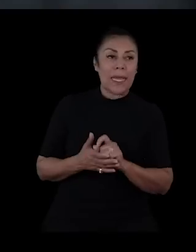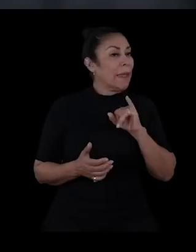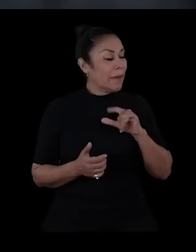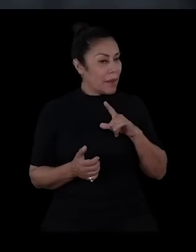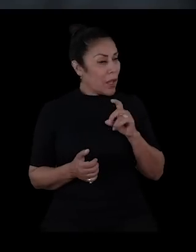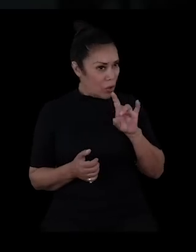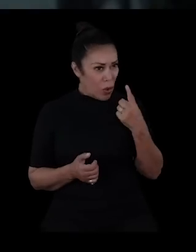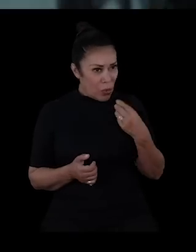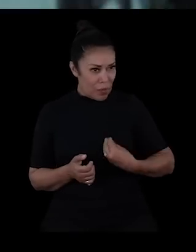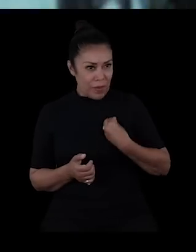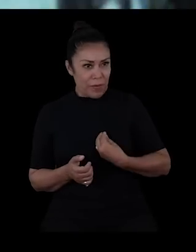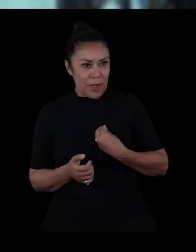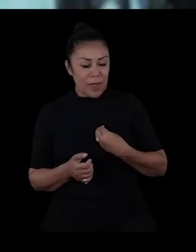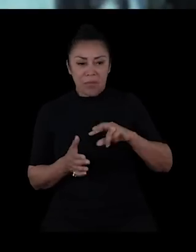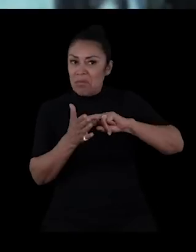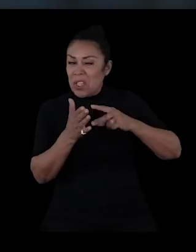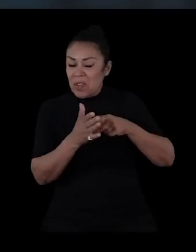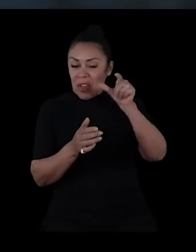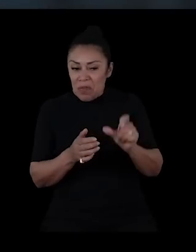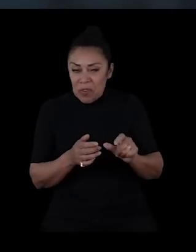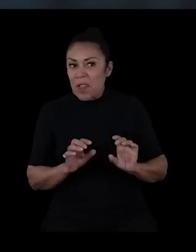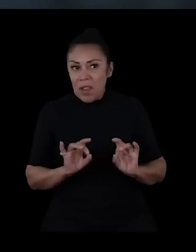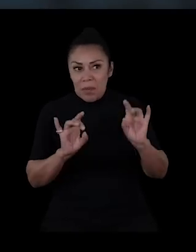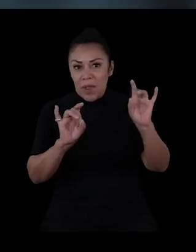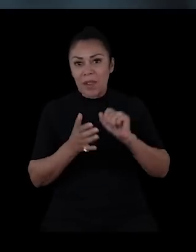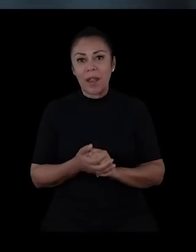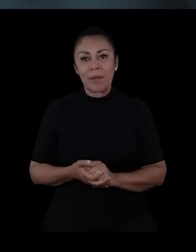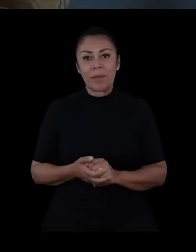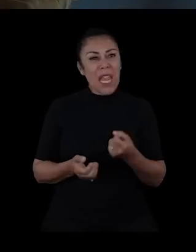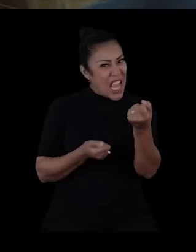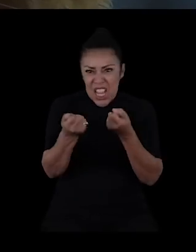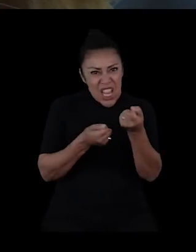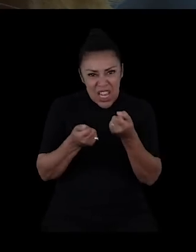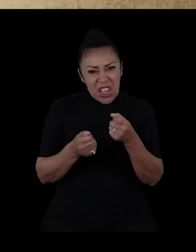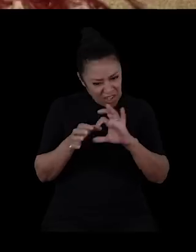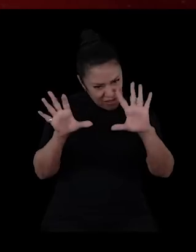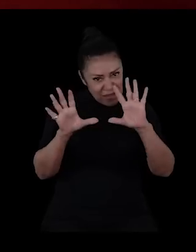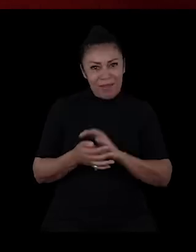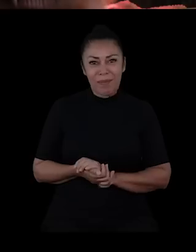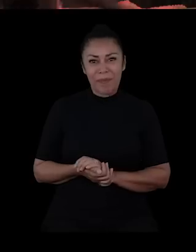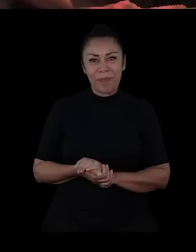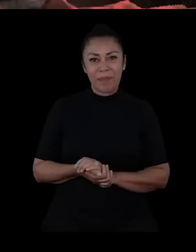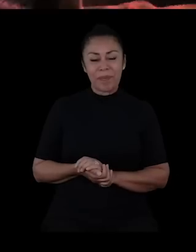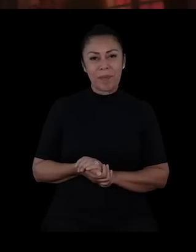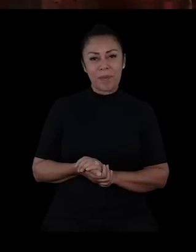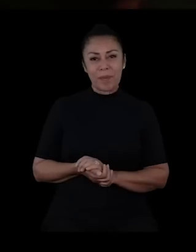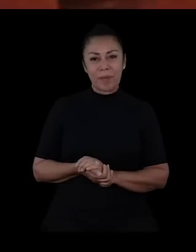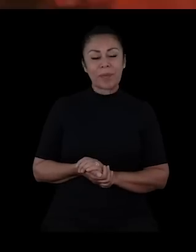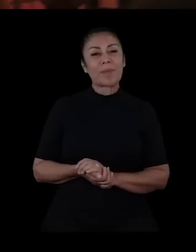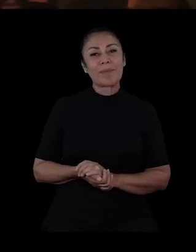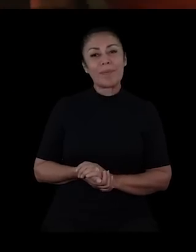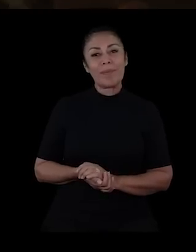deseja fazer com a última vida? Quando só se tem uma vida... Isso o torna especial. Letreiro. Este ano. Veja, perro!